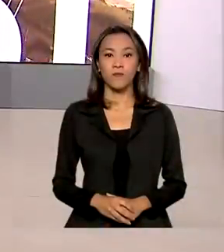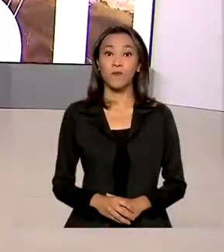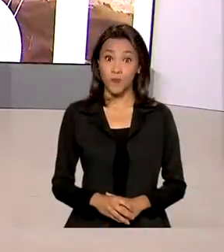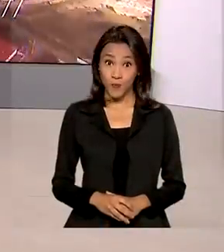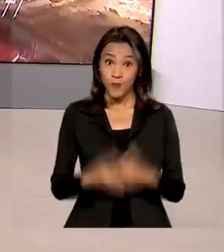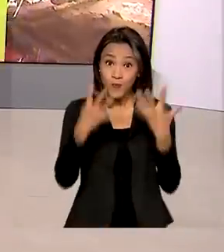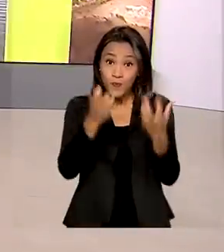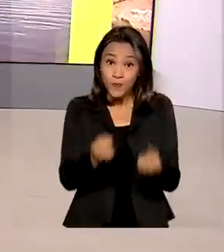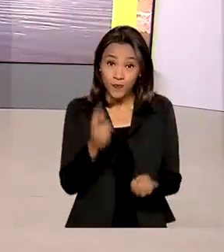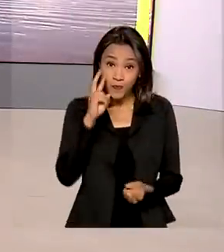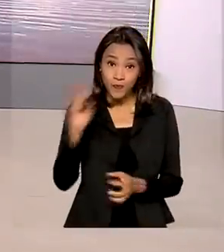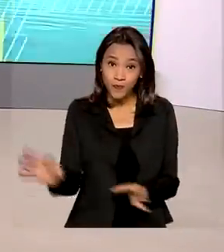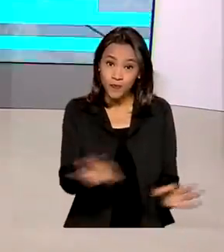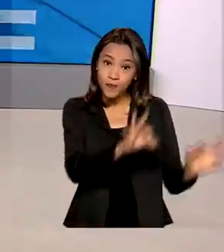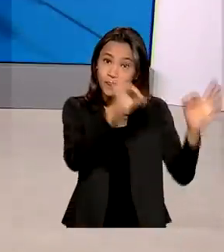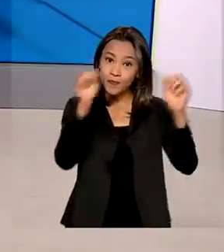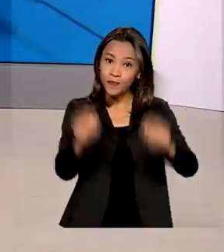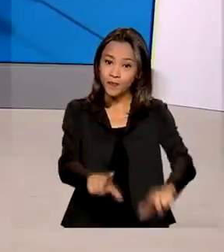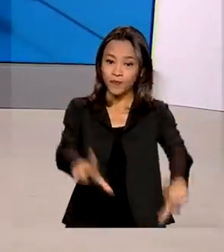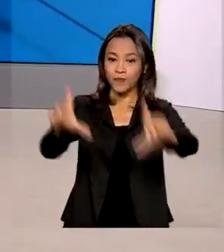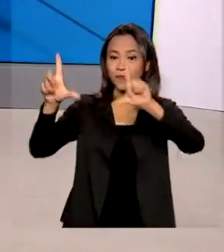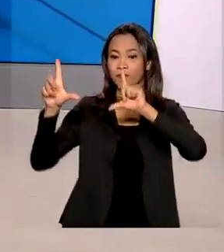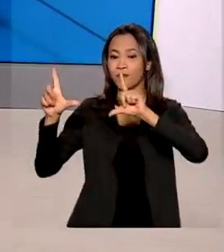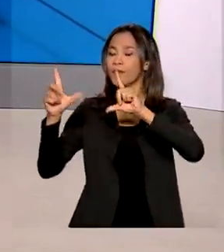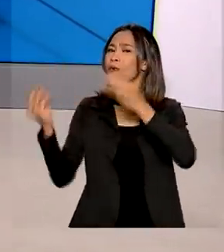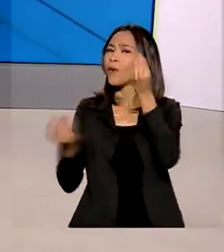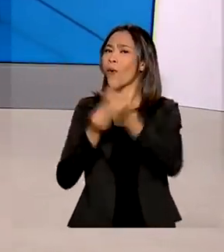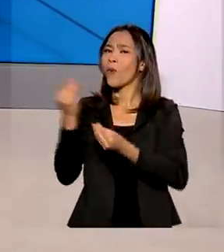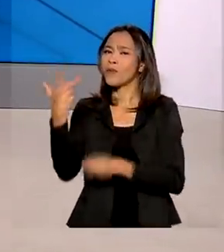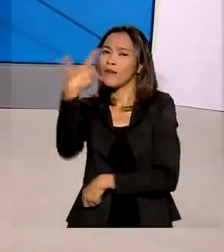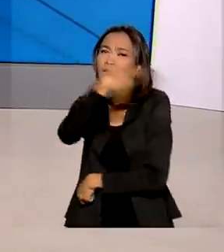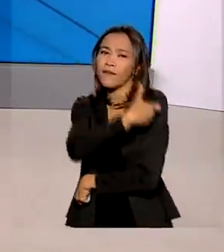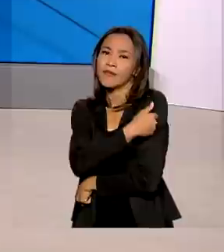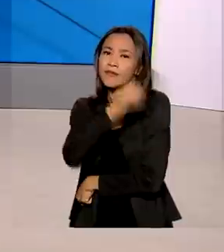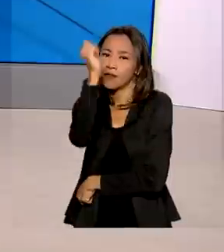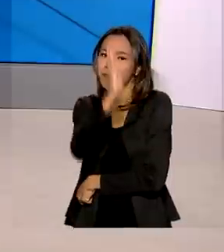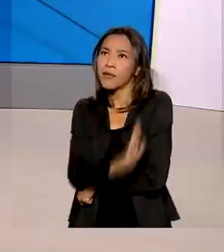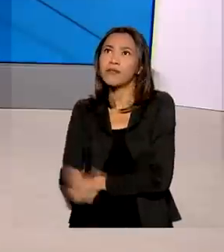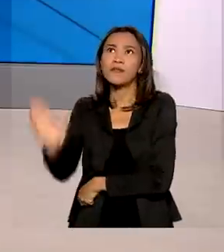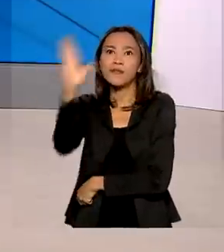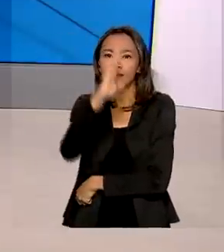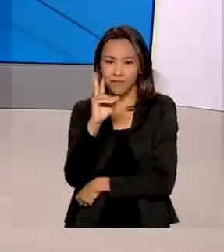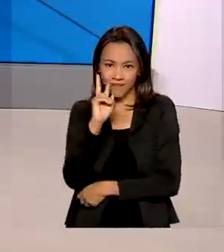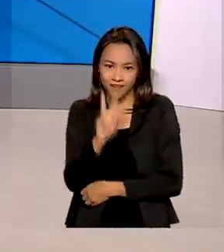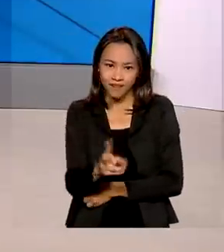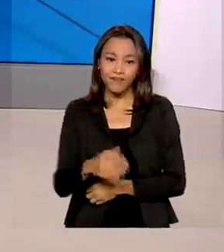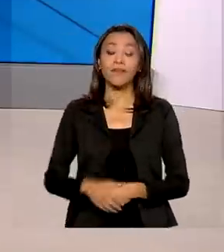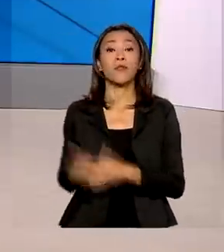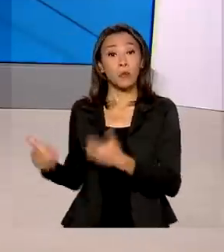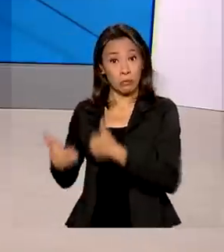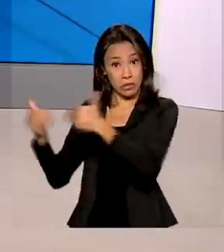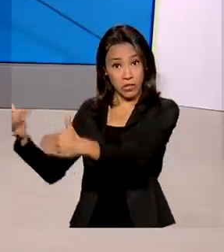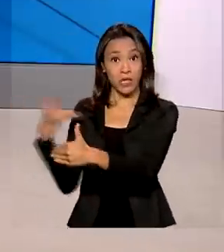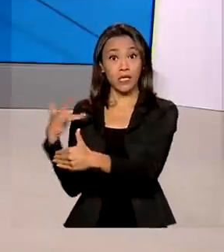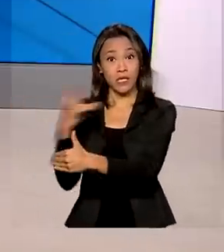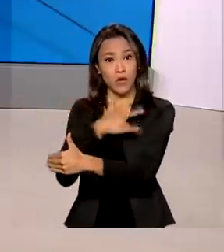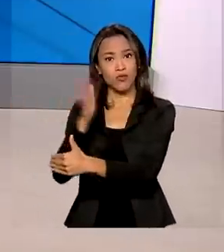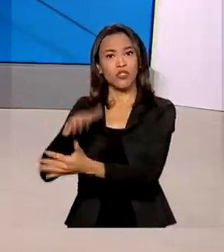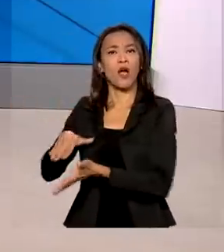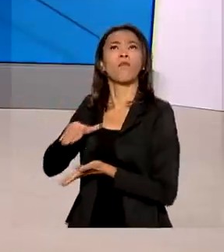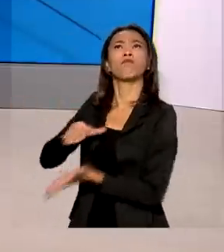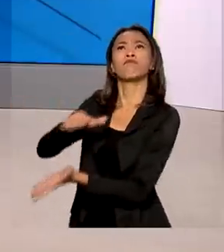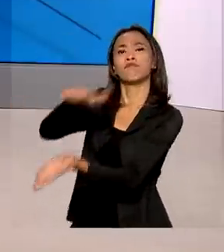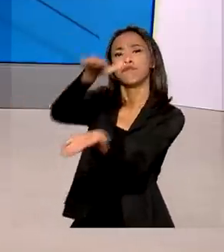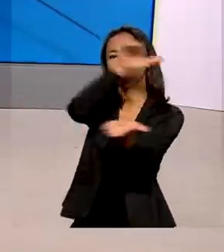Vamos conferir aqui no nosso telão como está a vacinação contra a Covid-19 pelo país. O Ministério da Saúde já distribuiu para todos